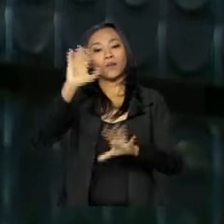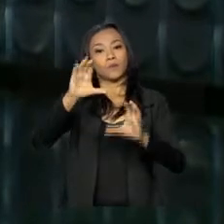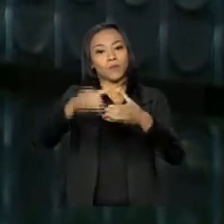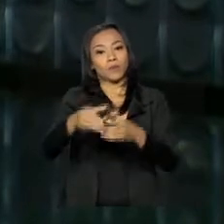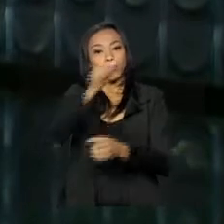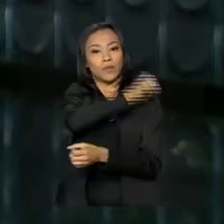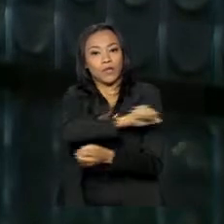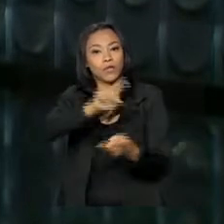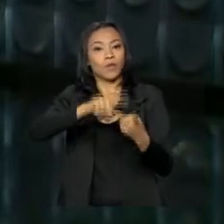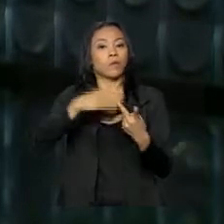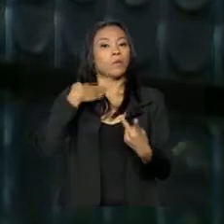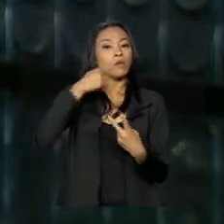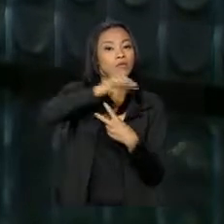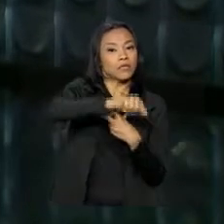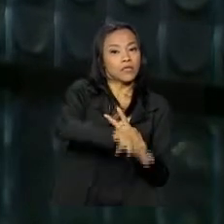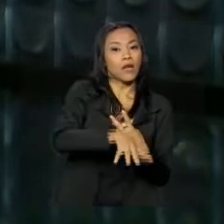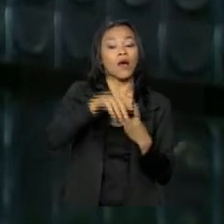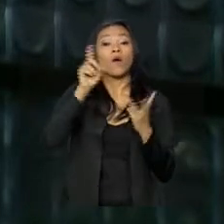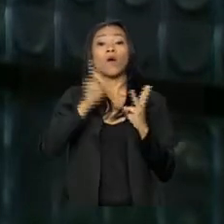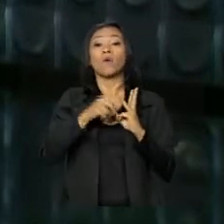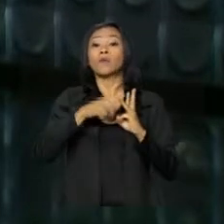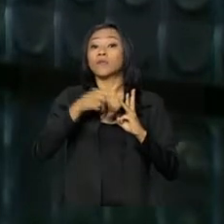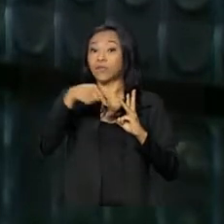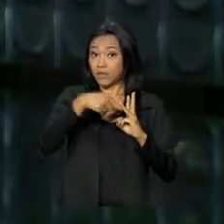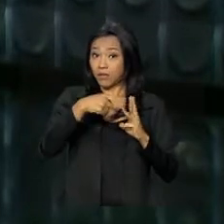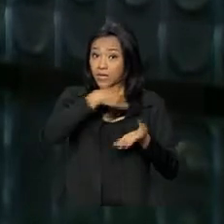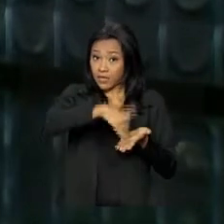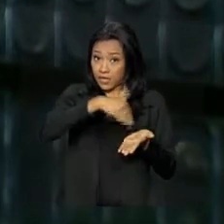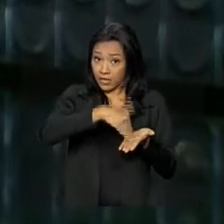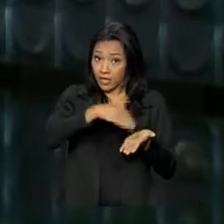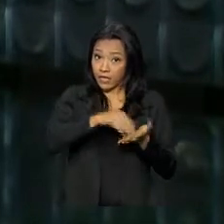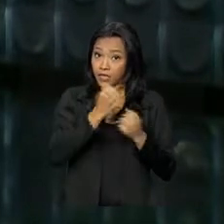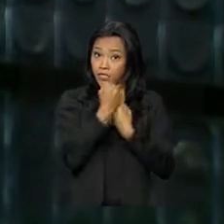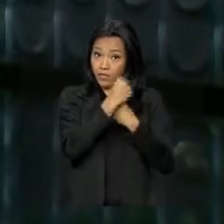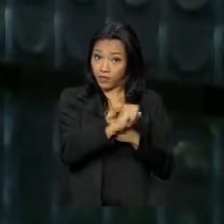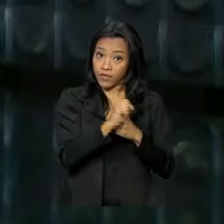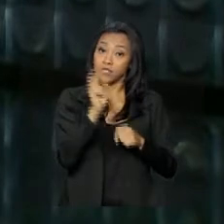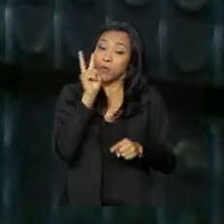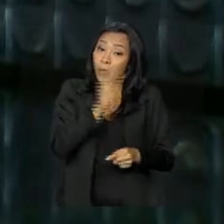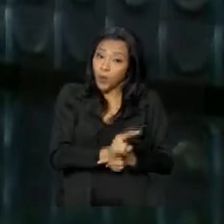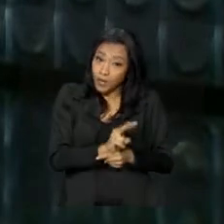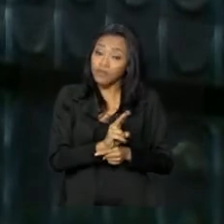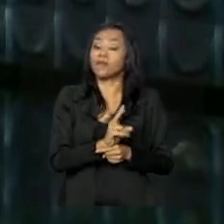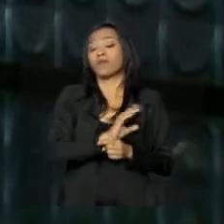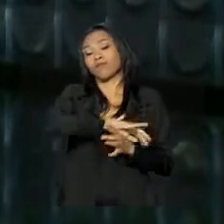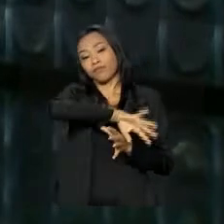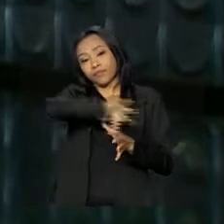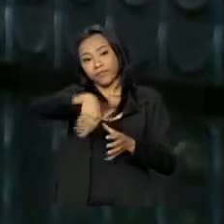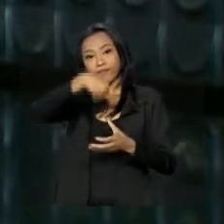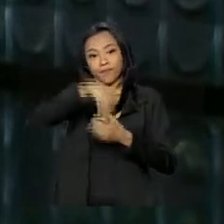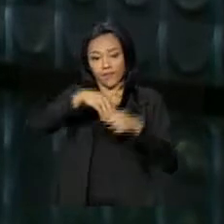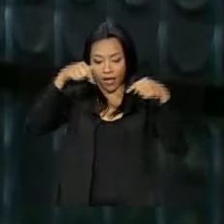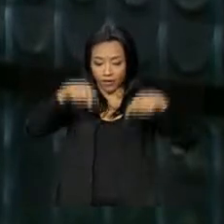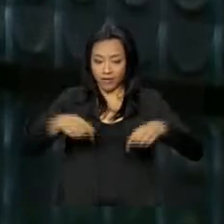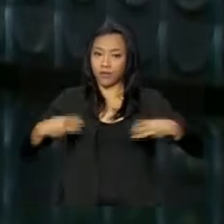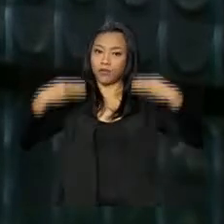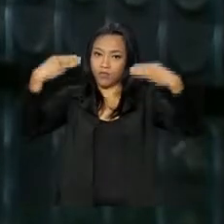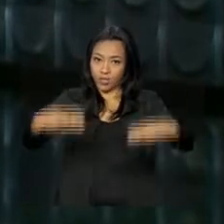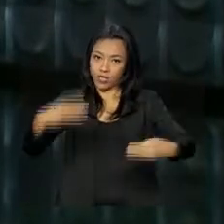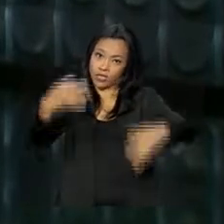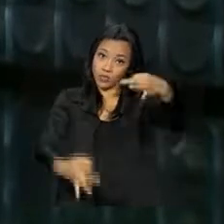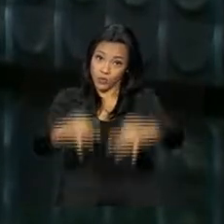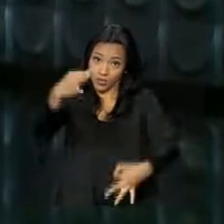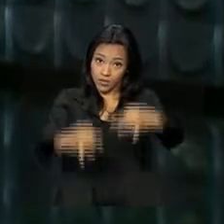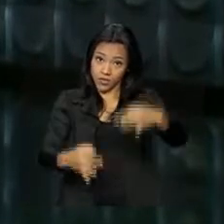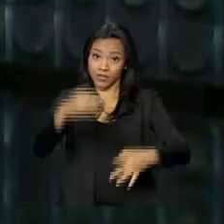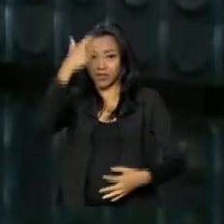Banco Central e a Secretaria Nacional do Consumidor e do Departamento de Proteção do Consumidor, aqui do Ministério da Justiça.